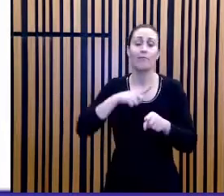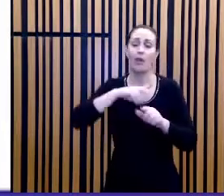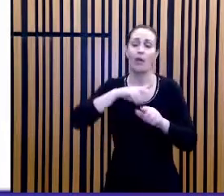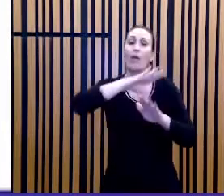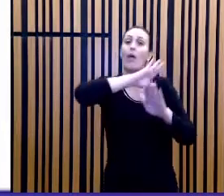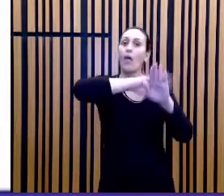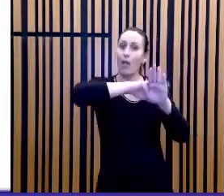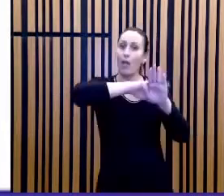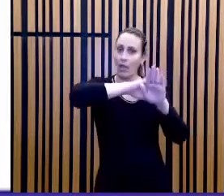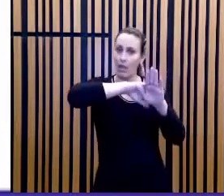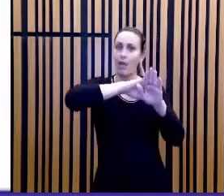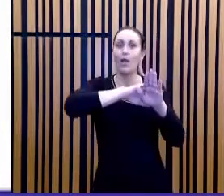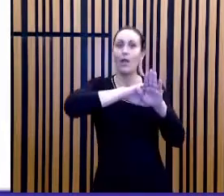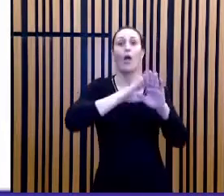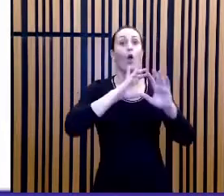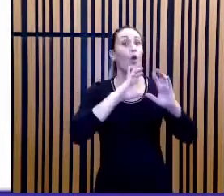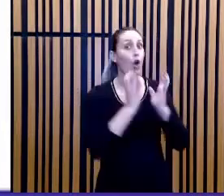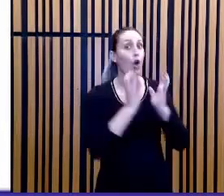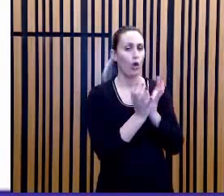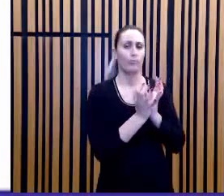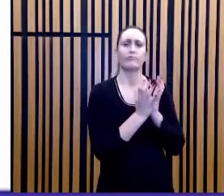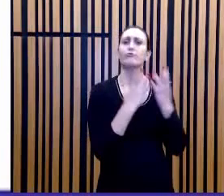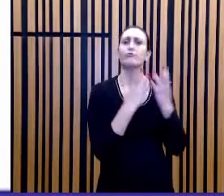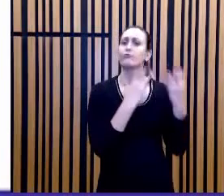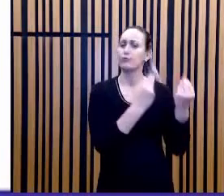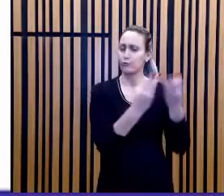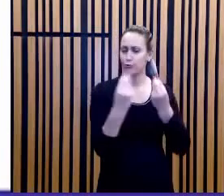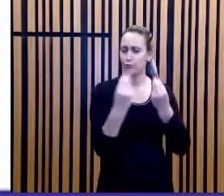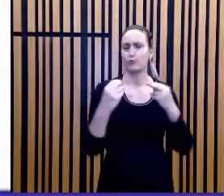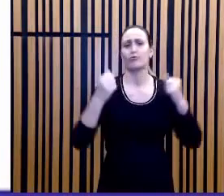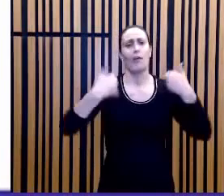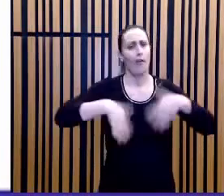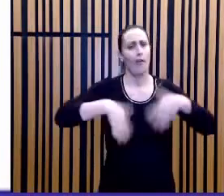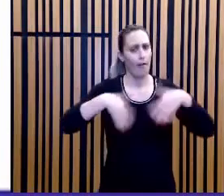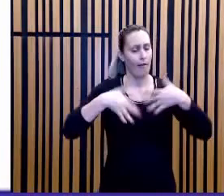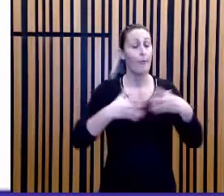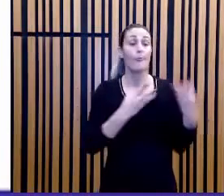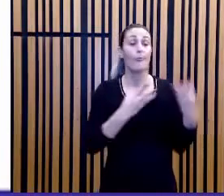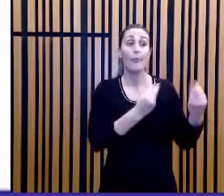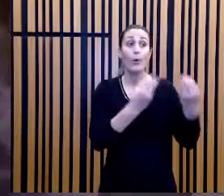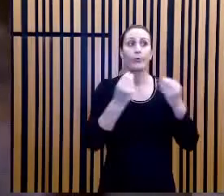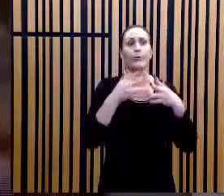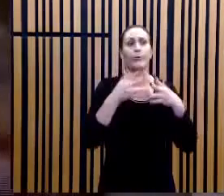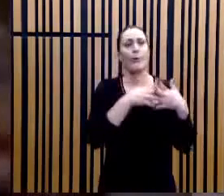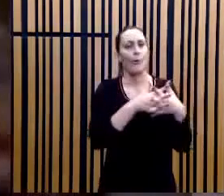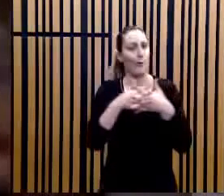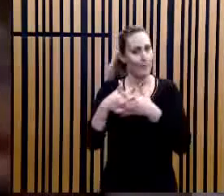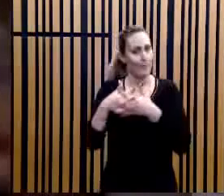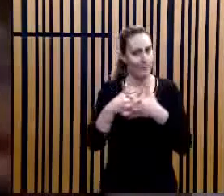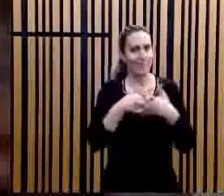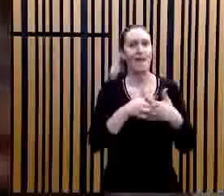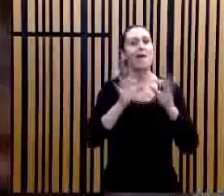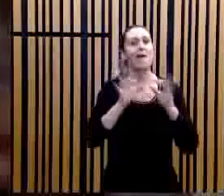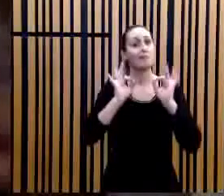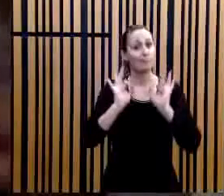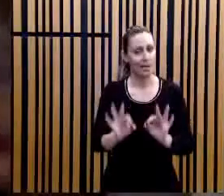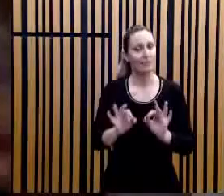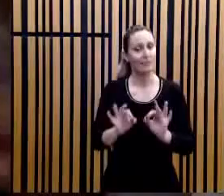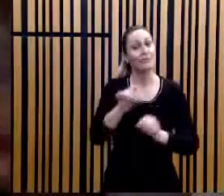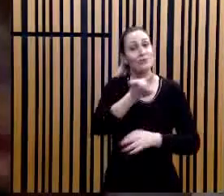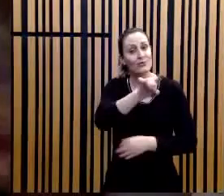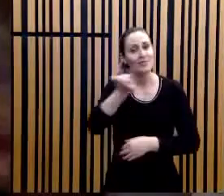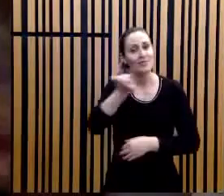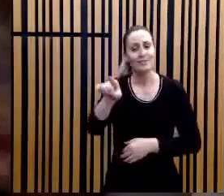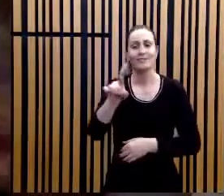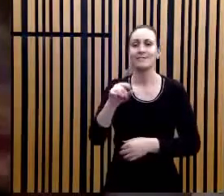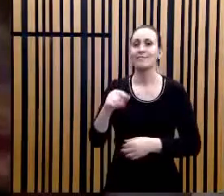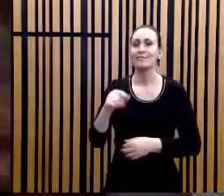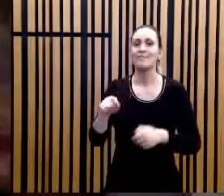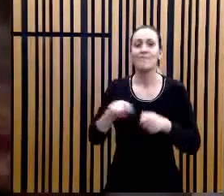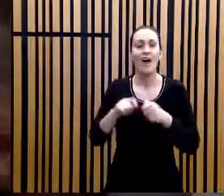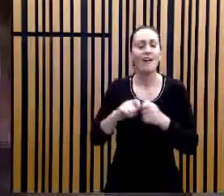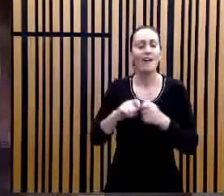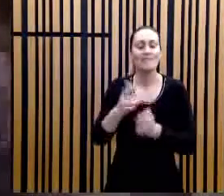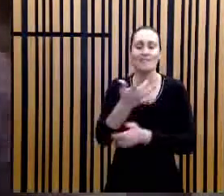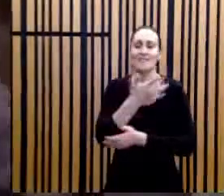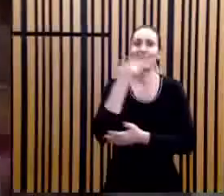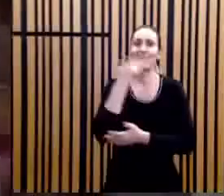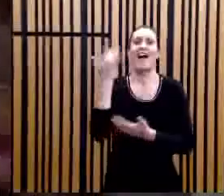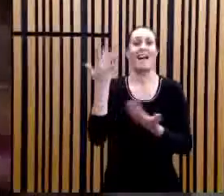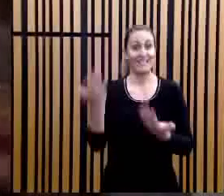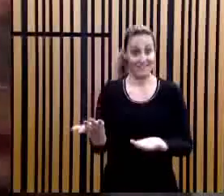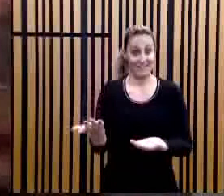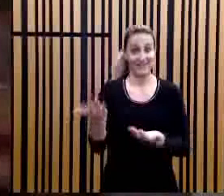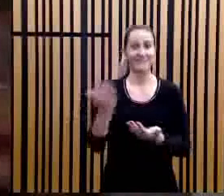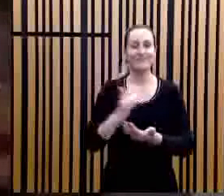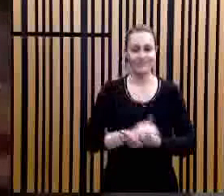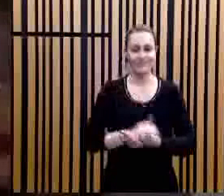que colocar um evento como este pé é muito, mas muito complicado mesmo, e vocês estão fazendo parecer fácil, tá bom? Então,